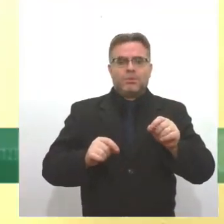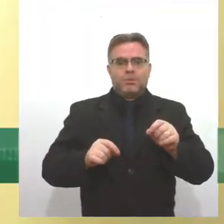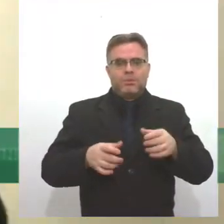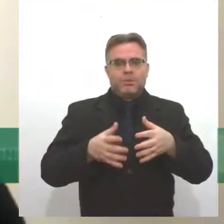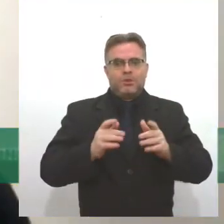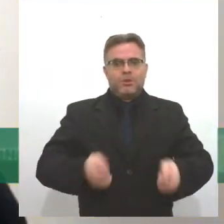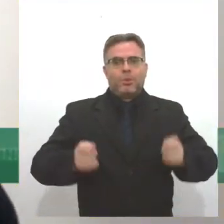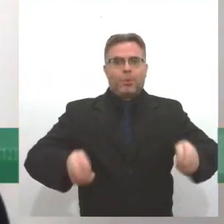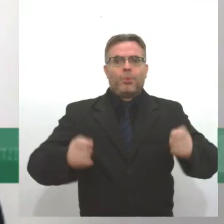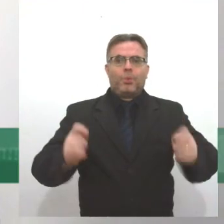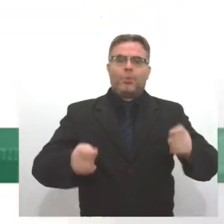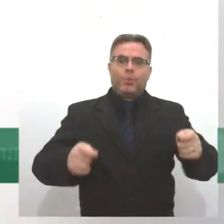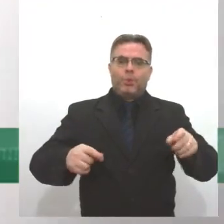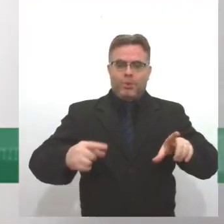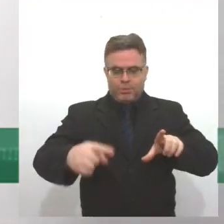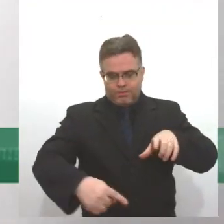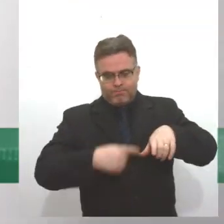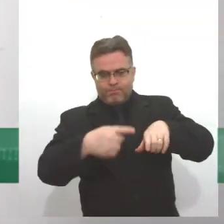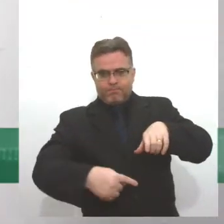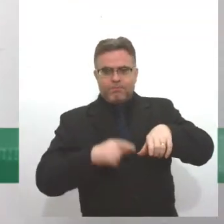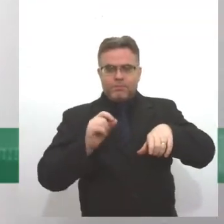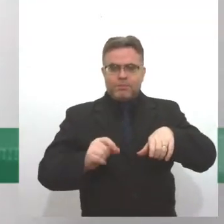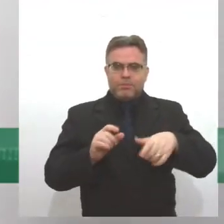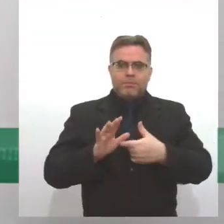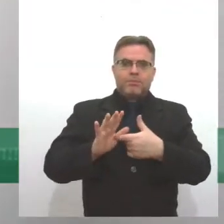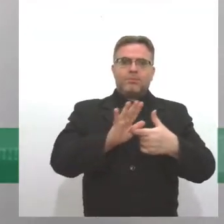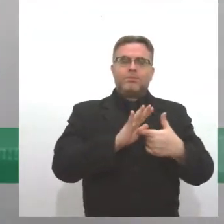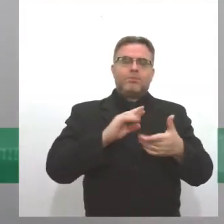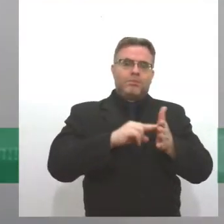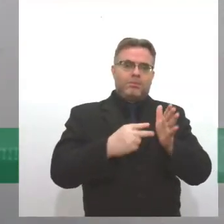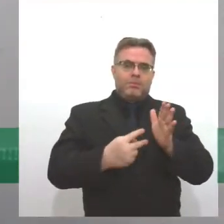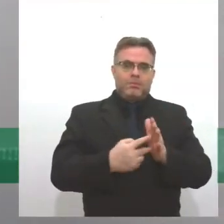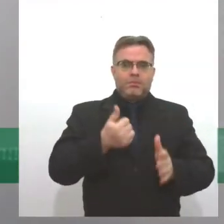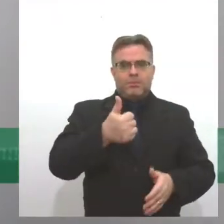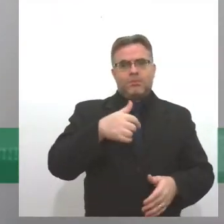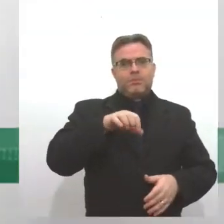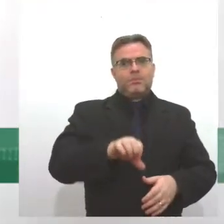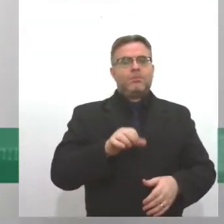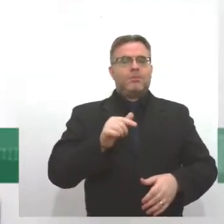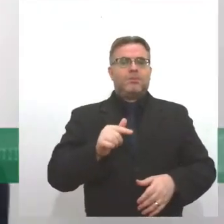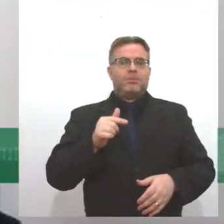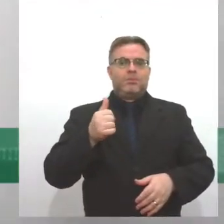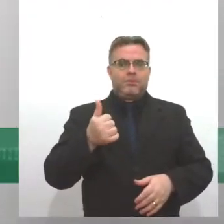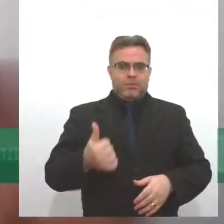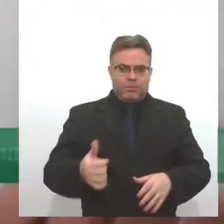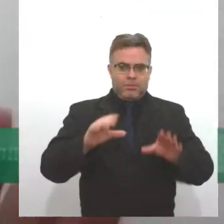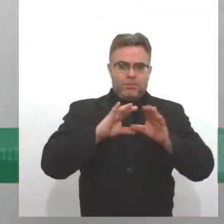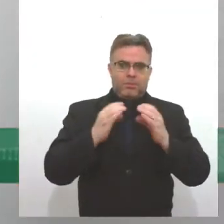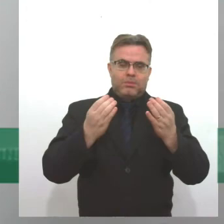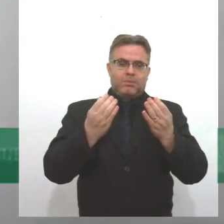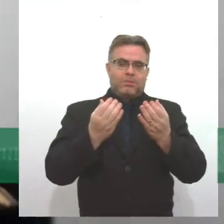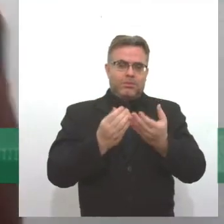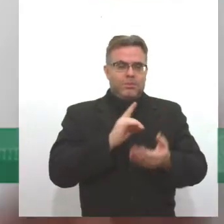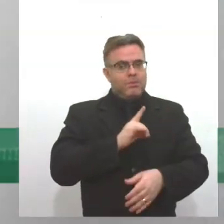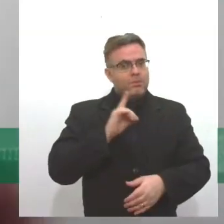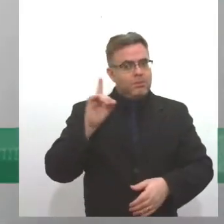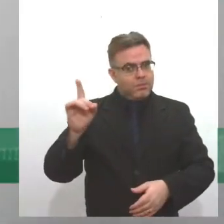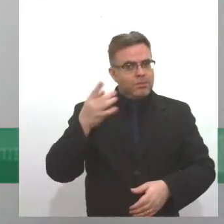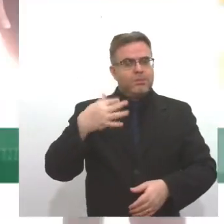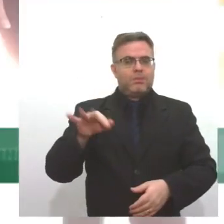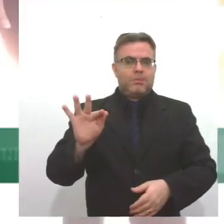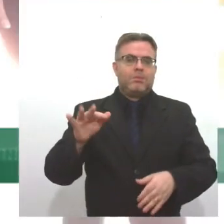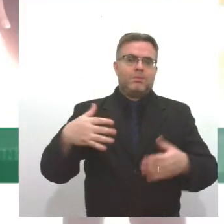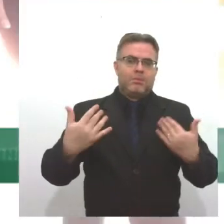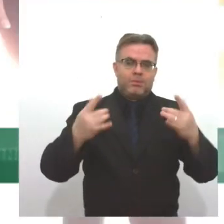estrada, essa bandeira, ela é uma bandeira cigana, ela foi instituída em 1971, em um congresso, em Londres, ela é uma bandeira cigana, tanto dos